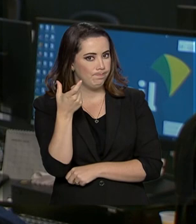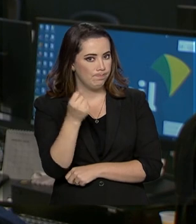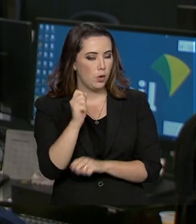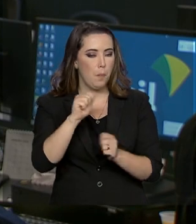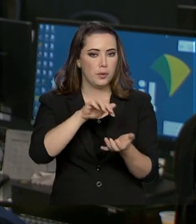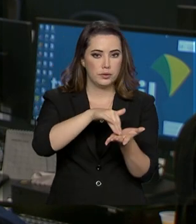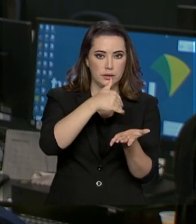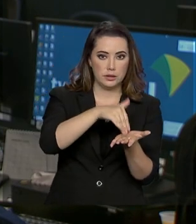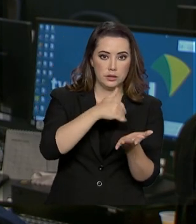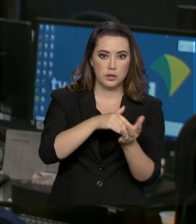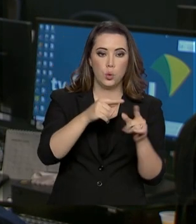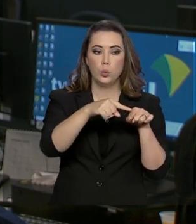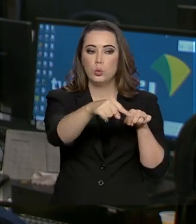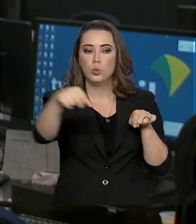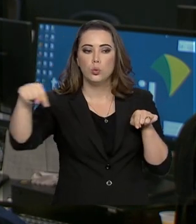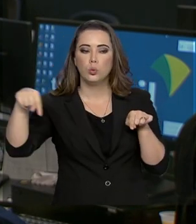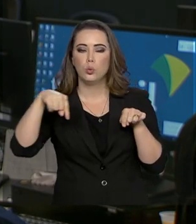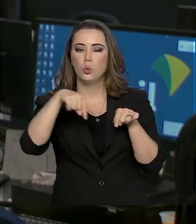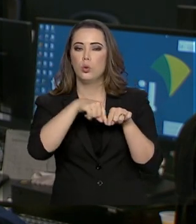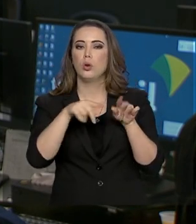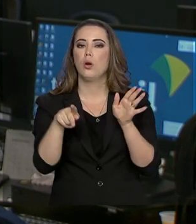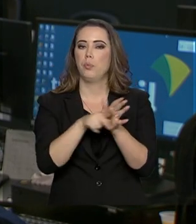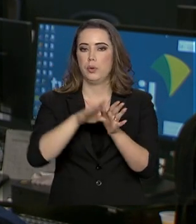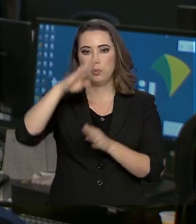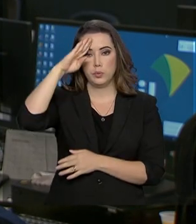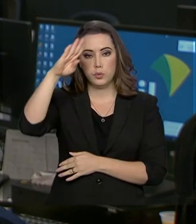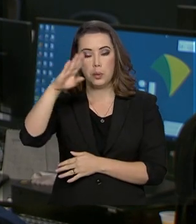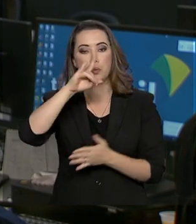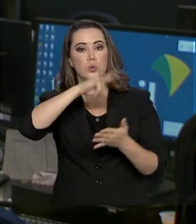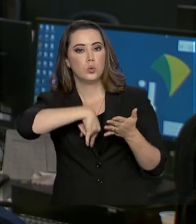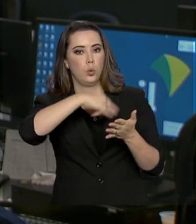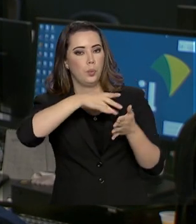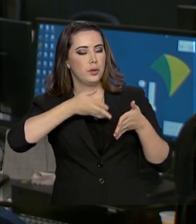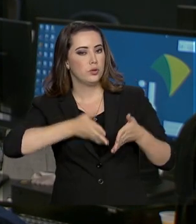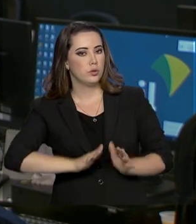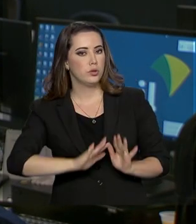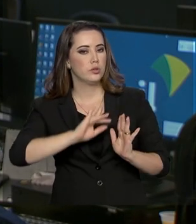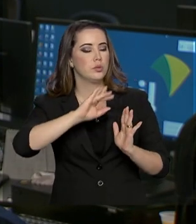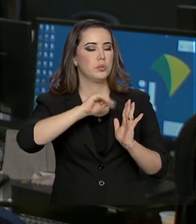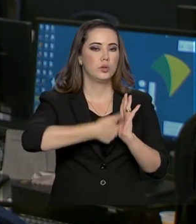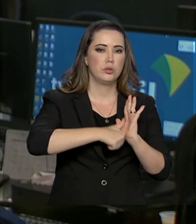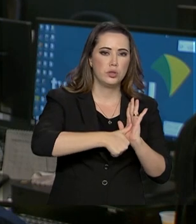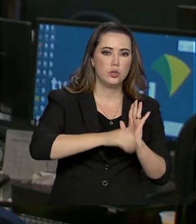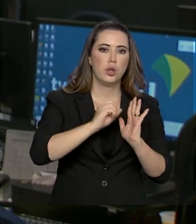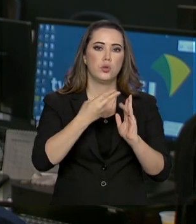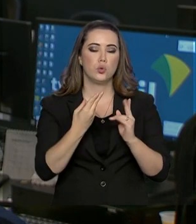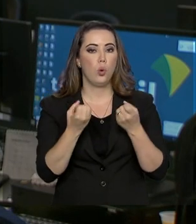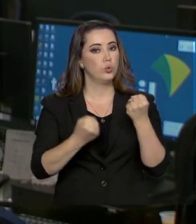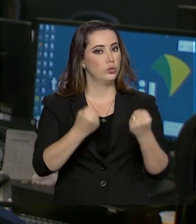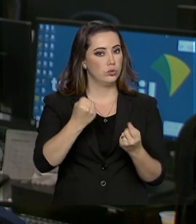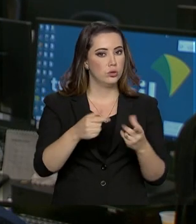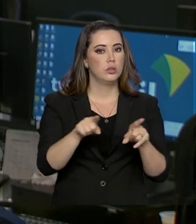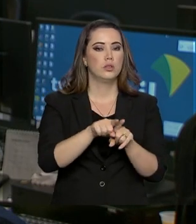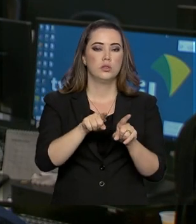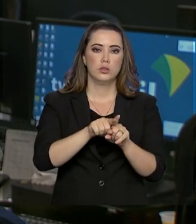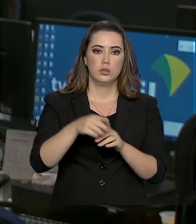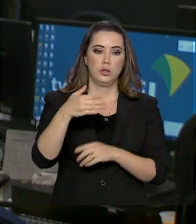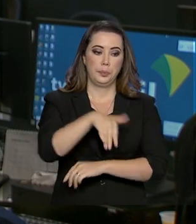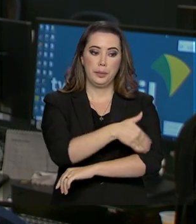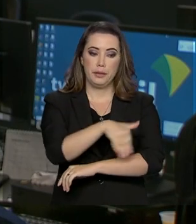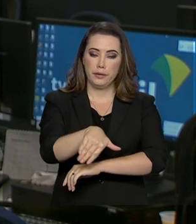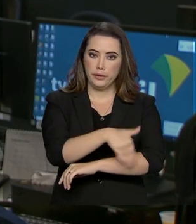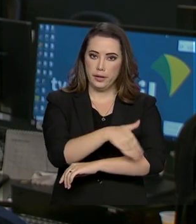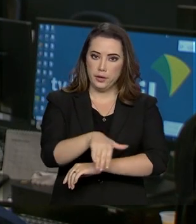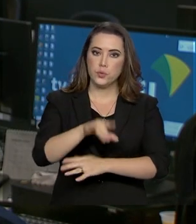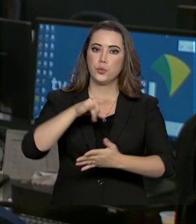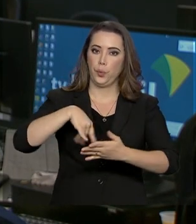ser feito em uma junta de serviço militar, com certidão de nascimento, carteira de identidade ou de motorista e comprovante de residência.